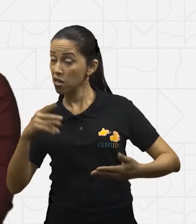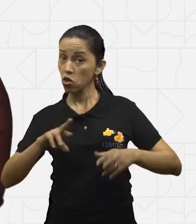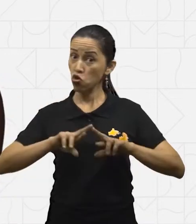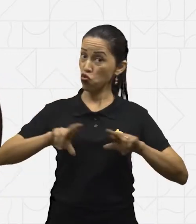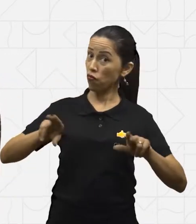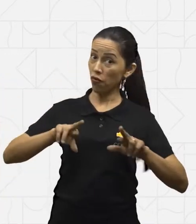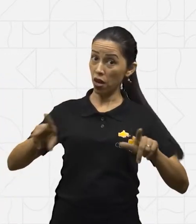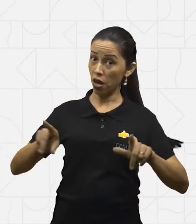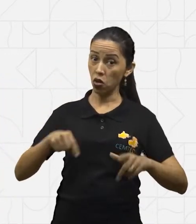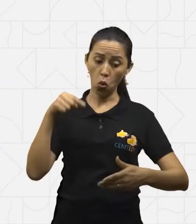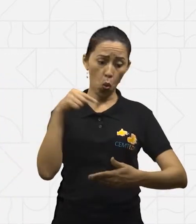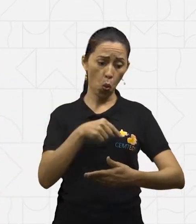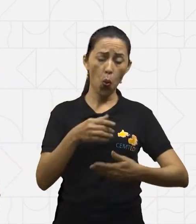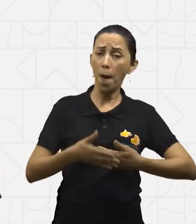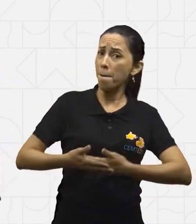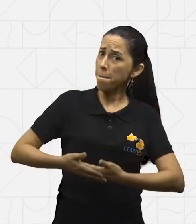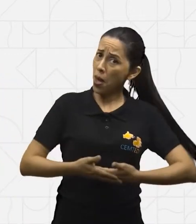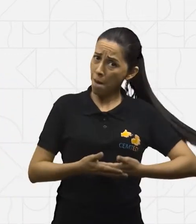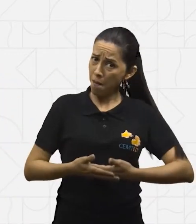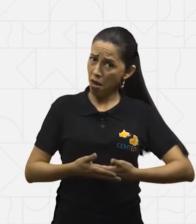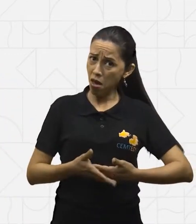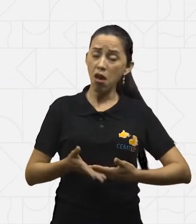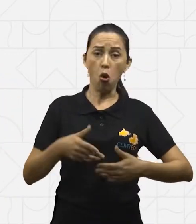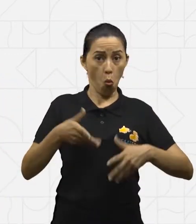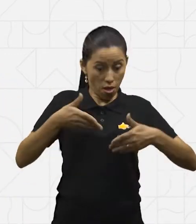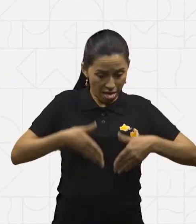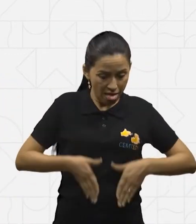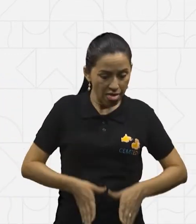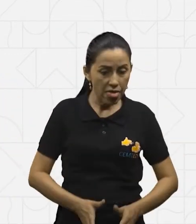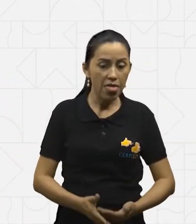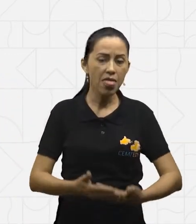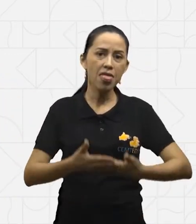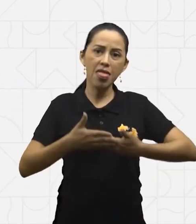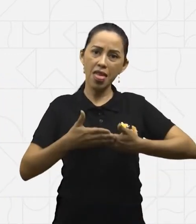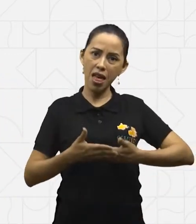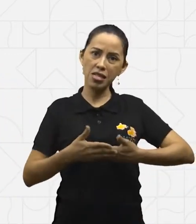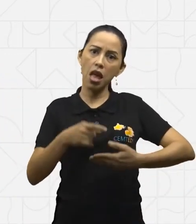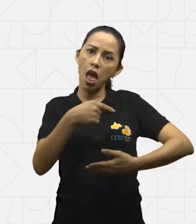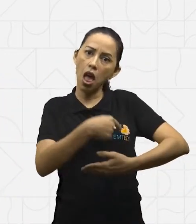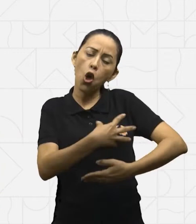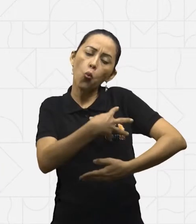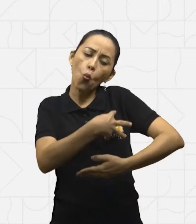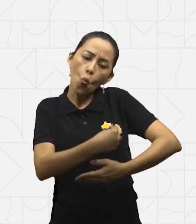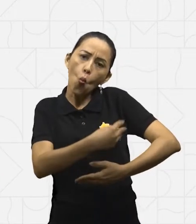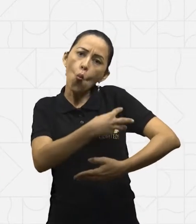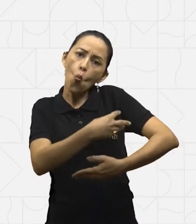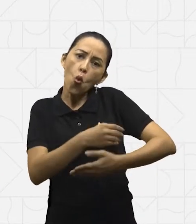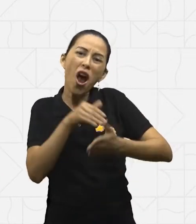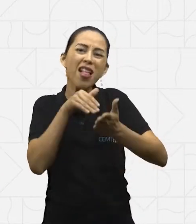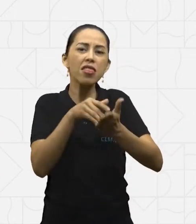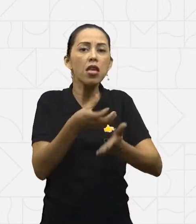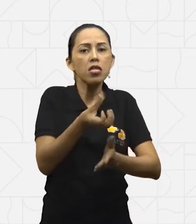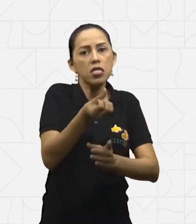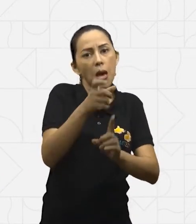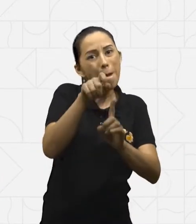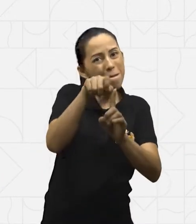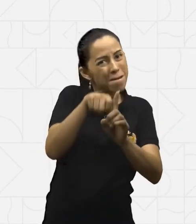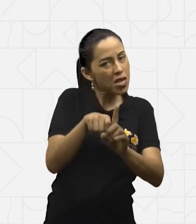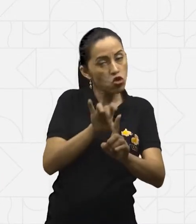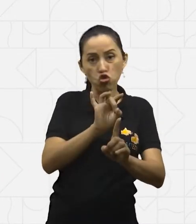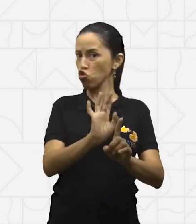nasce, o ideal é que ele seja amamentado até os 6 meses, exclusivamente. Ou seja,